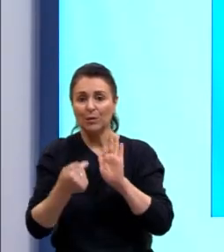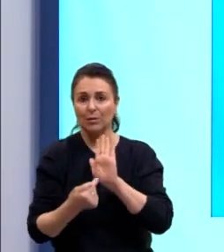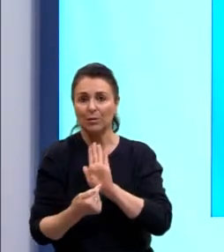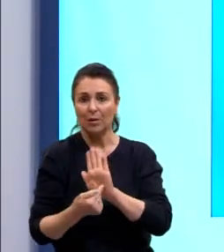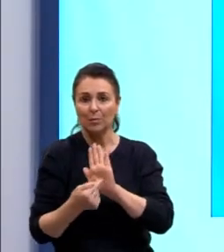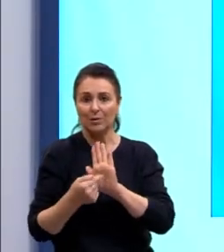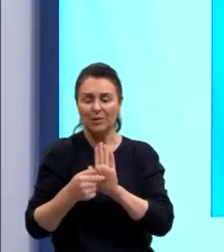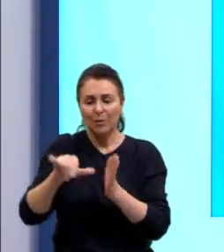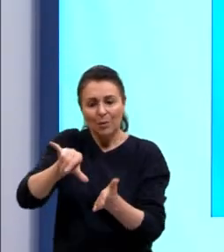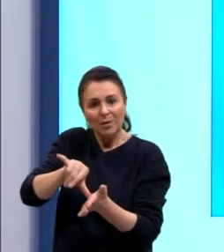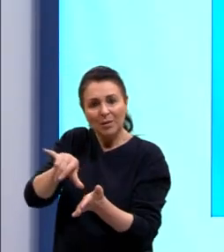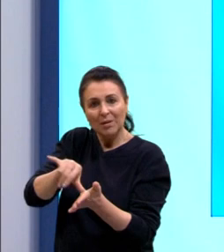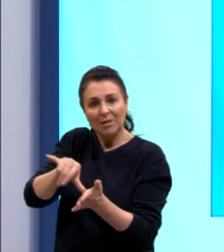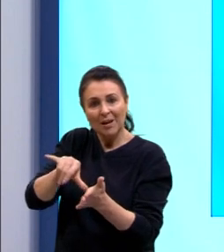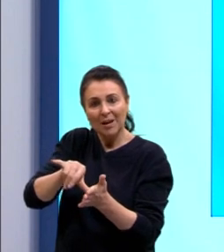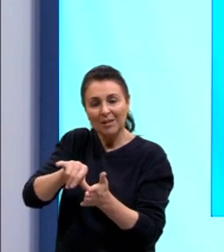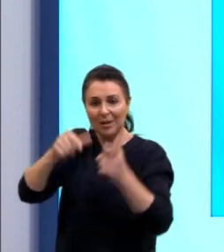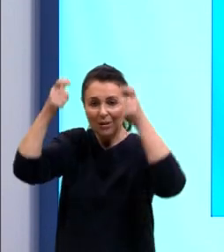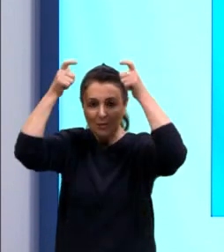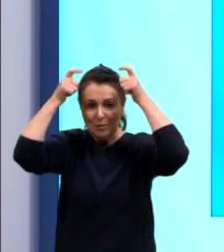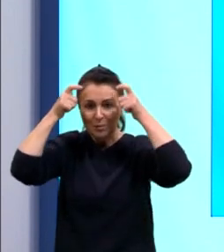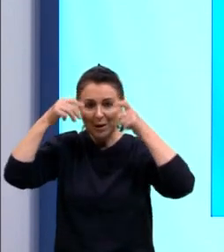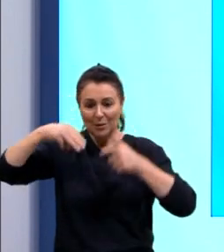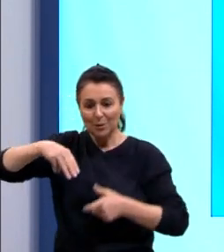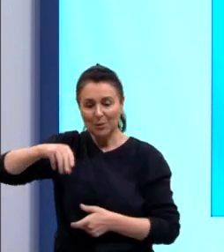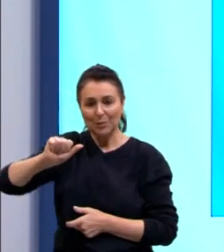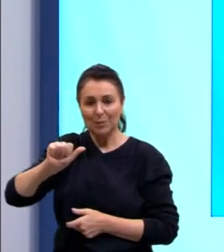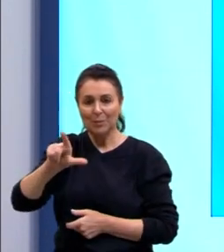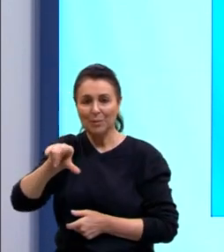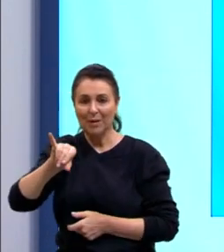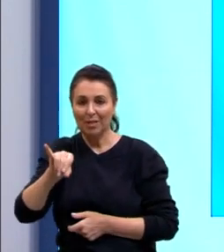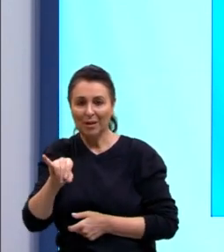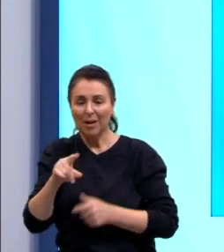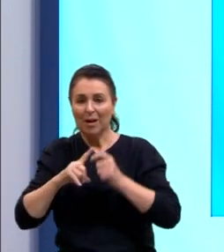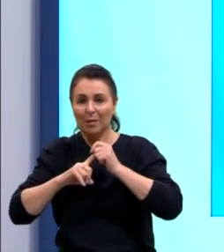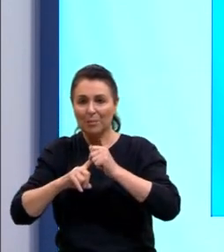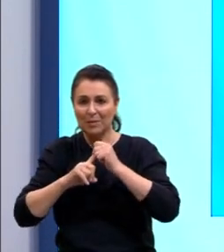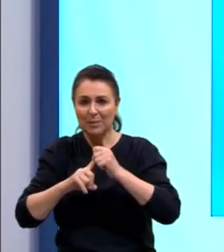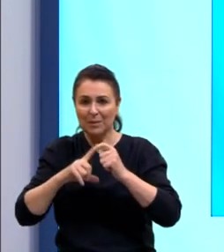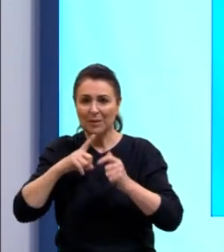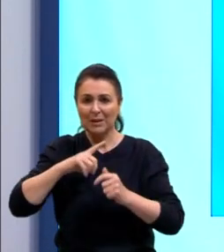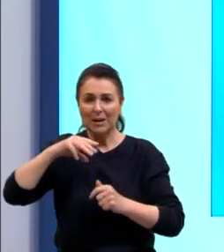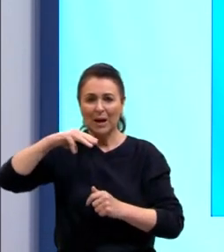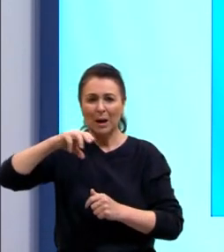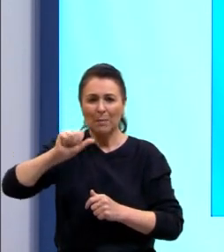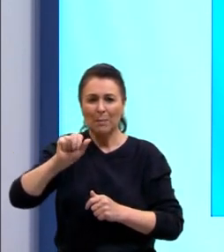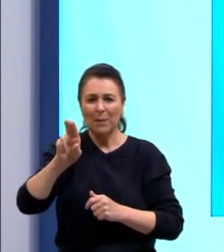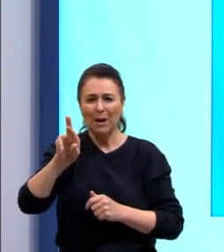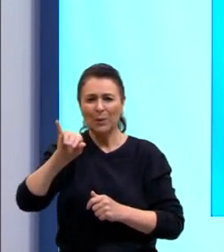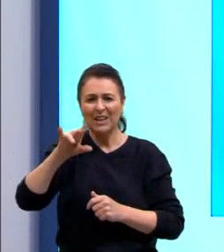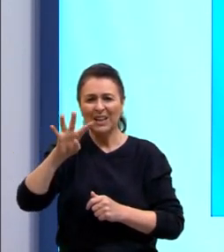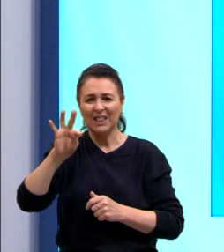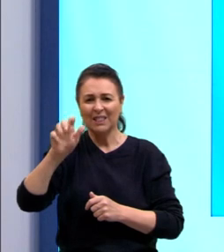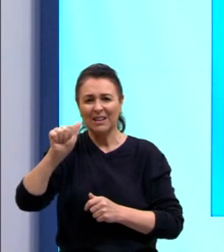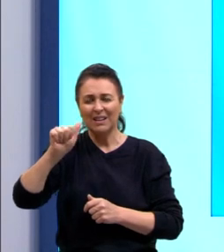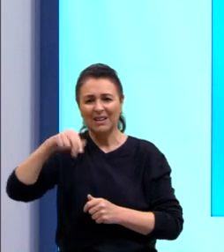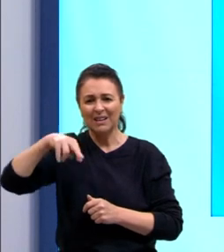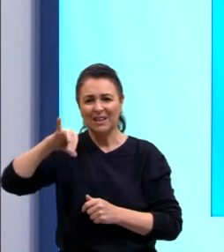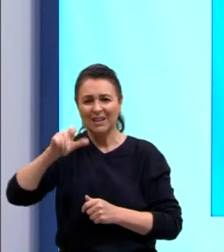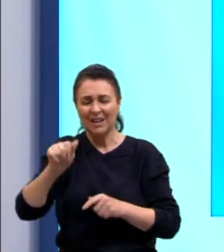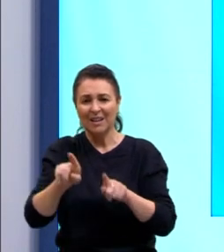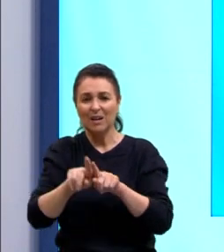a mais central do Império do Mali, principalmente onde aqui, hoje em dia, tem a Mauritânia, um pouco da Nigéria.